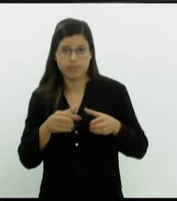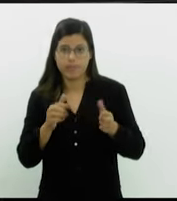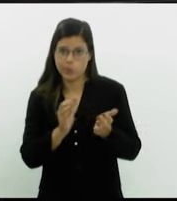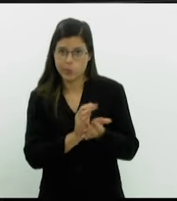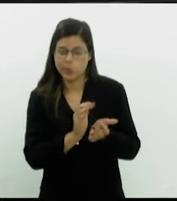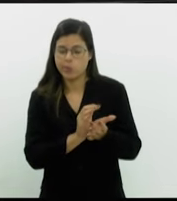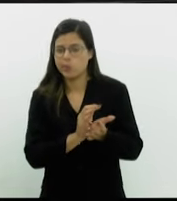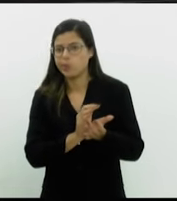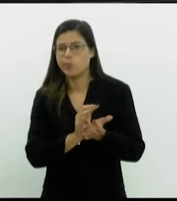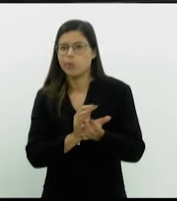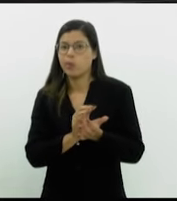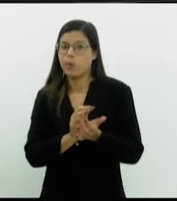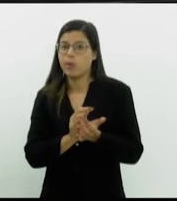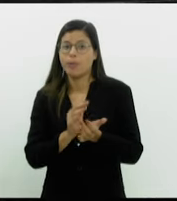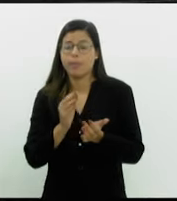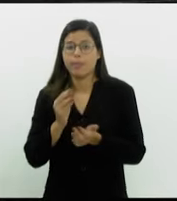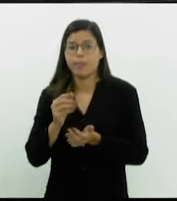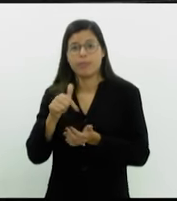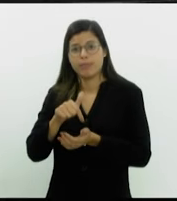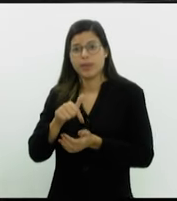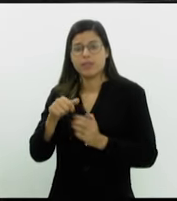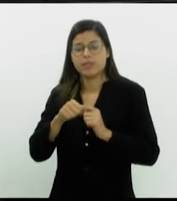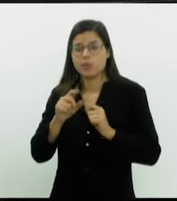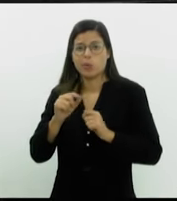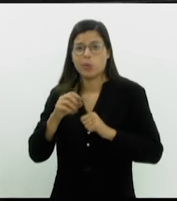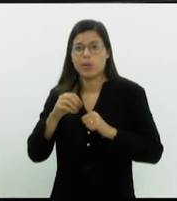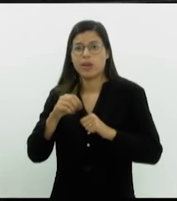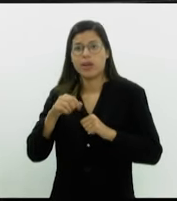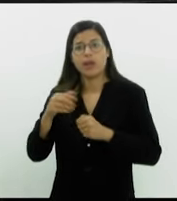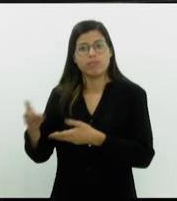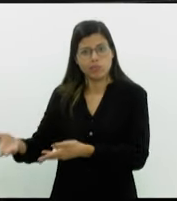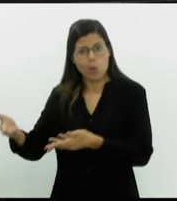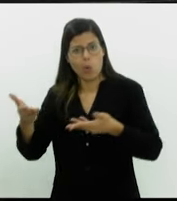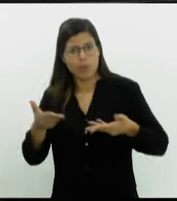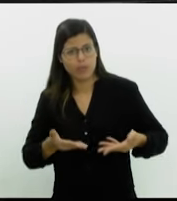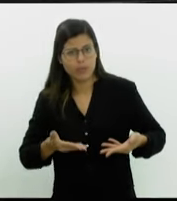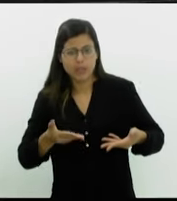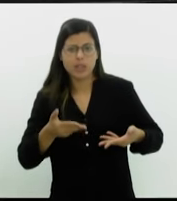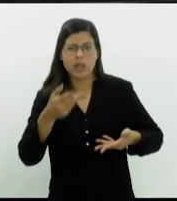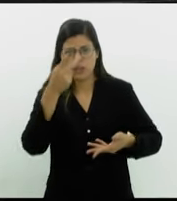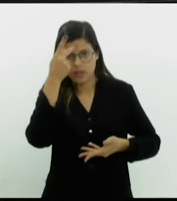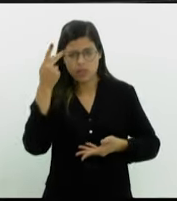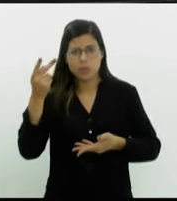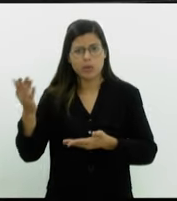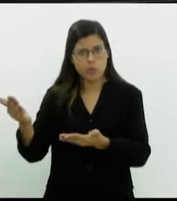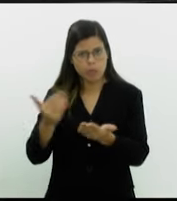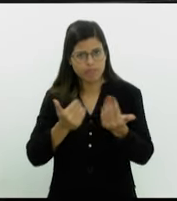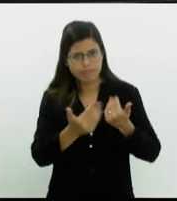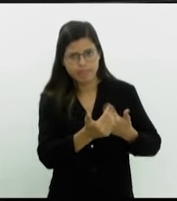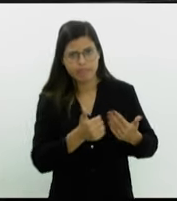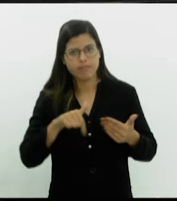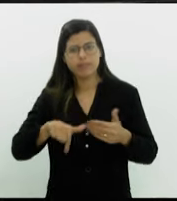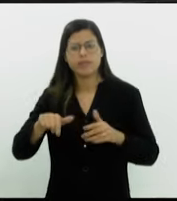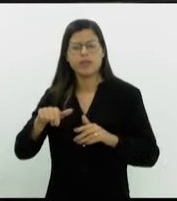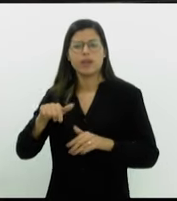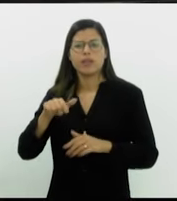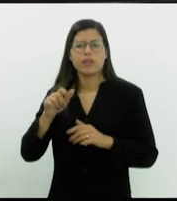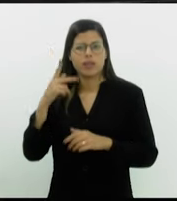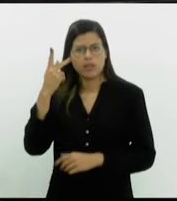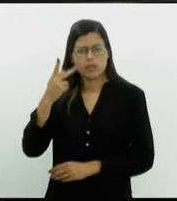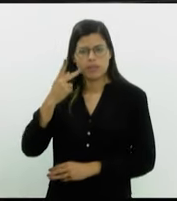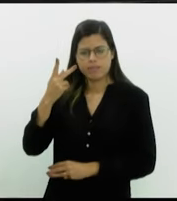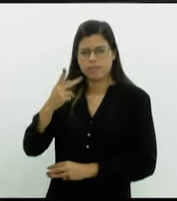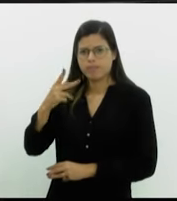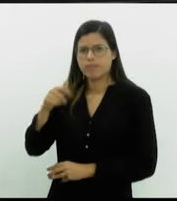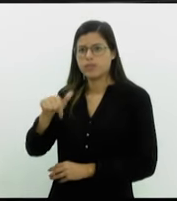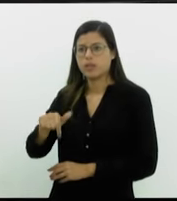para trazer esses interlocutores aqui ao parlamento para que a gente possa ter